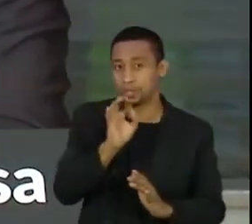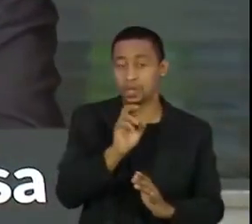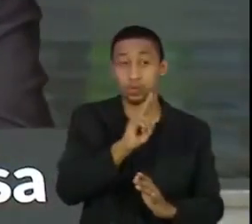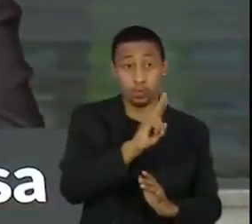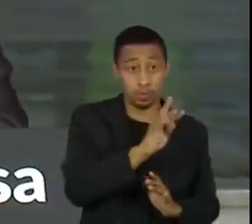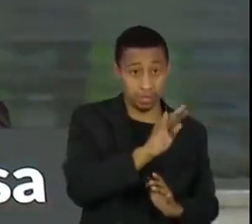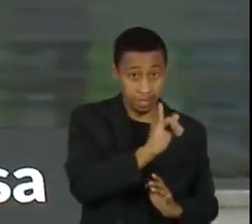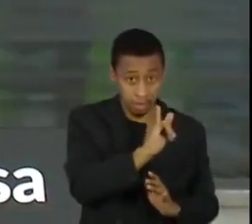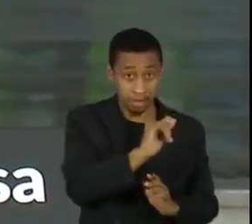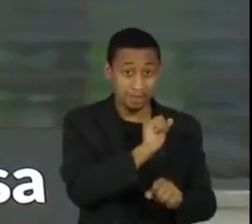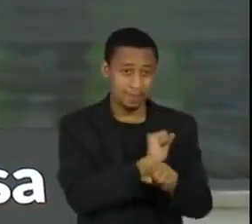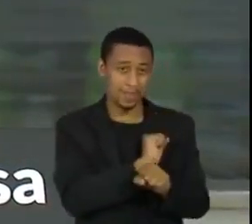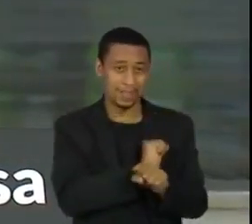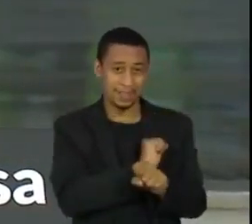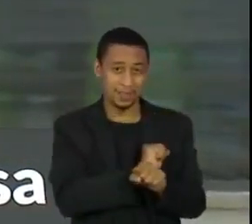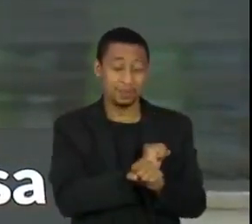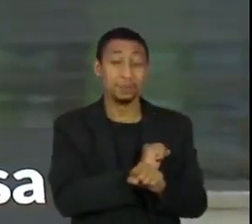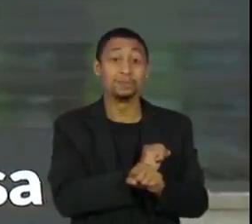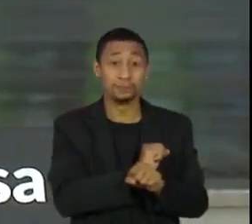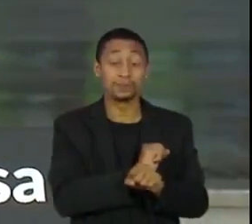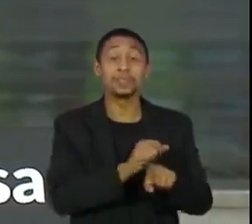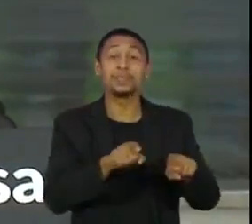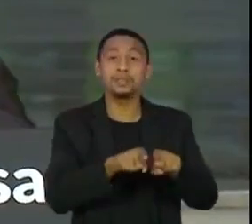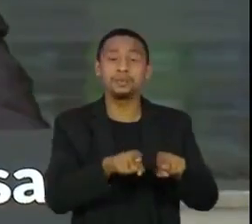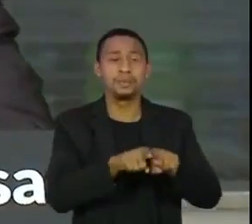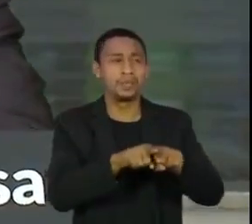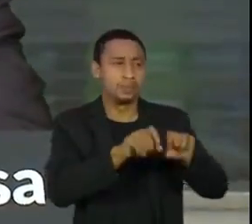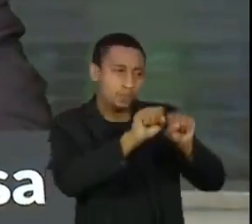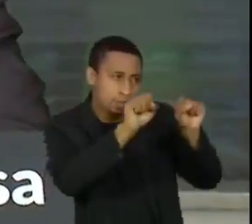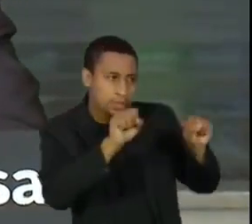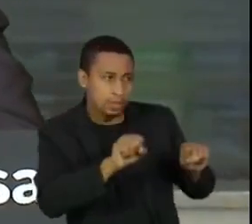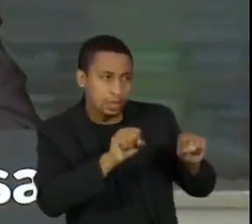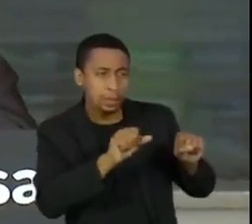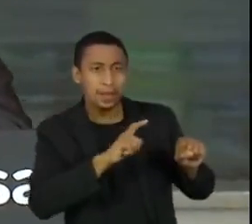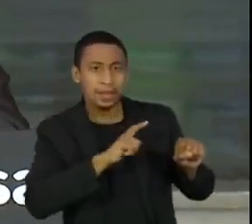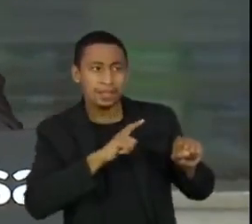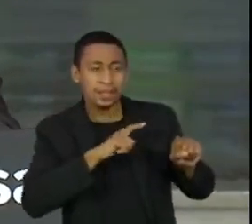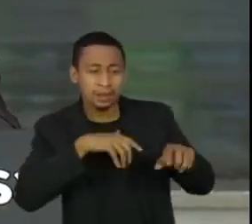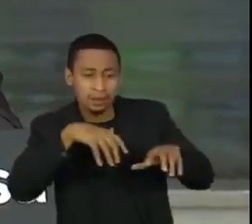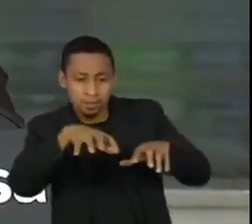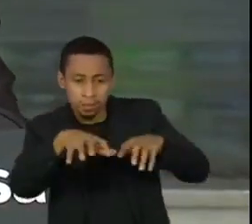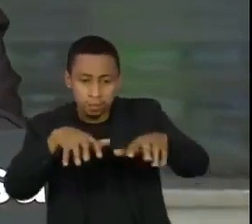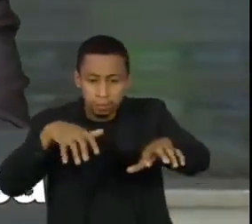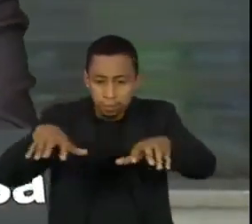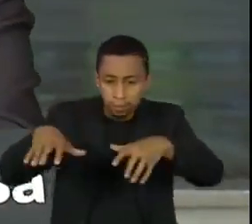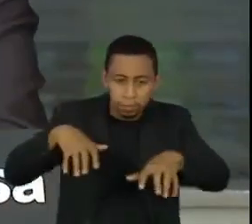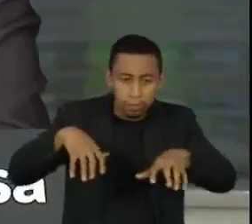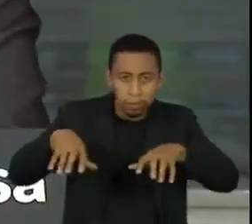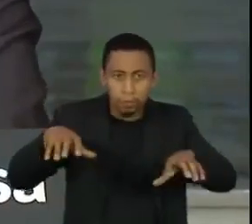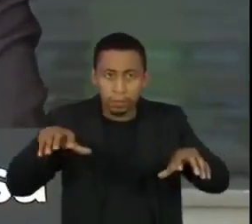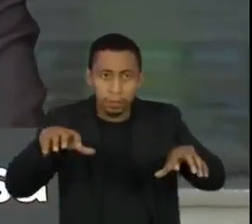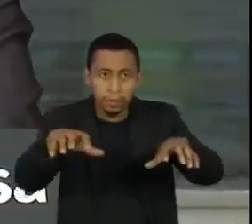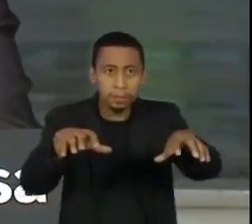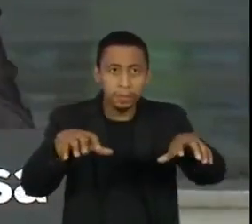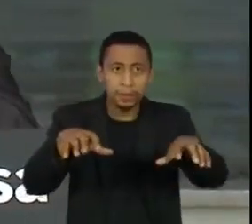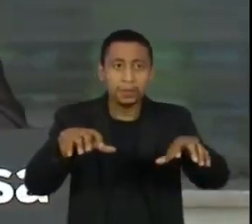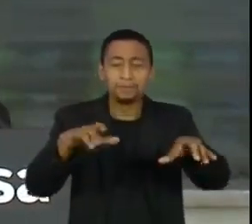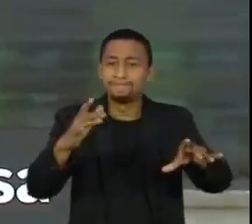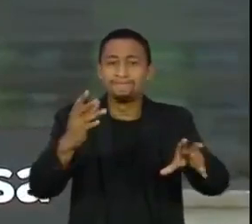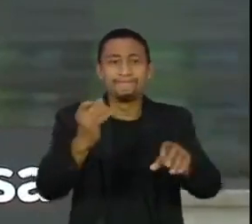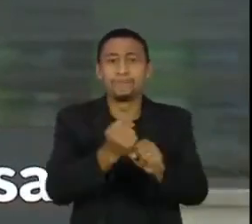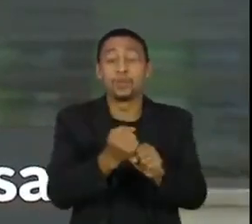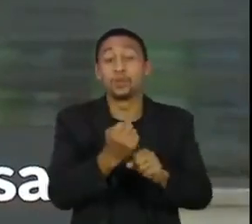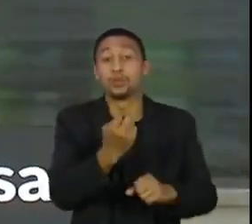fora as regulações que ocorrem nas regionais, o que totaliza aí 2